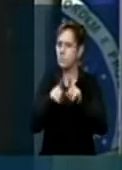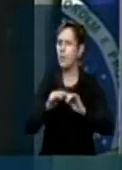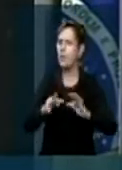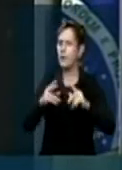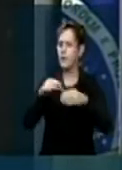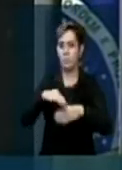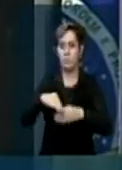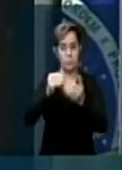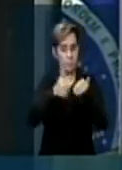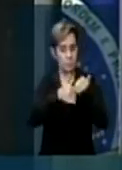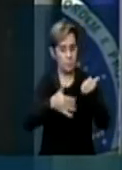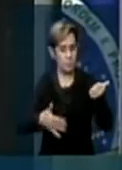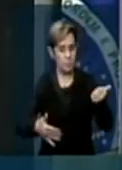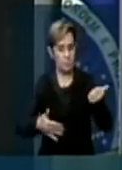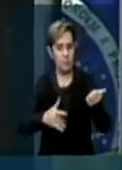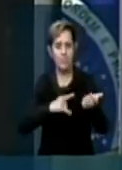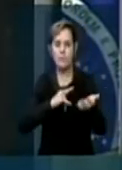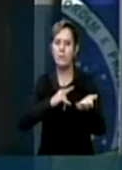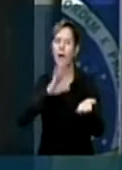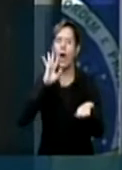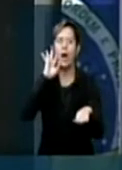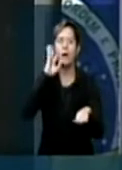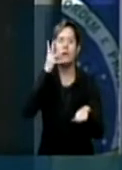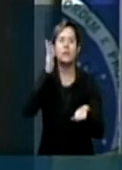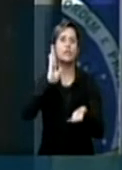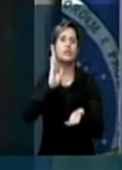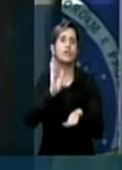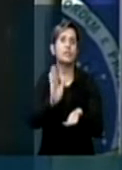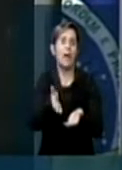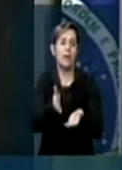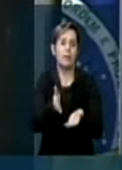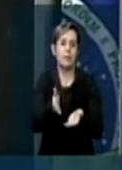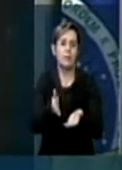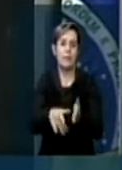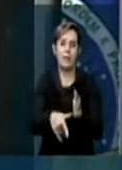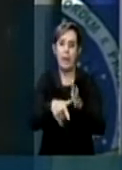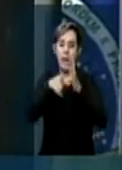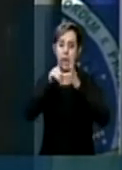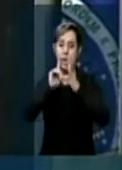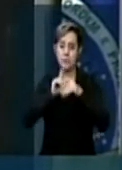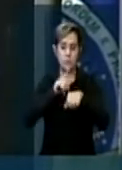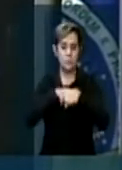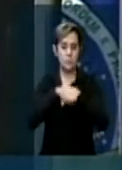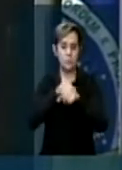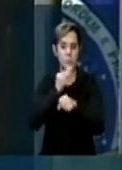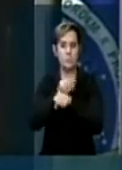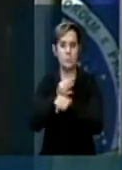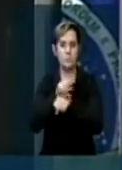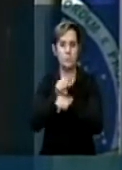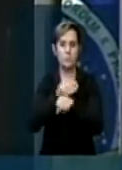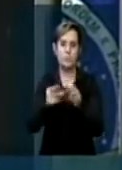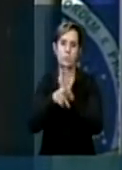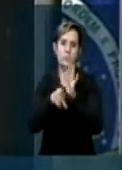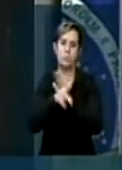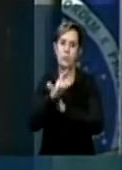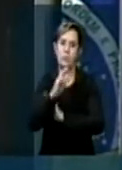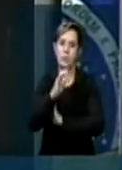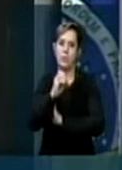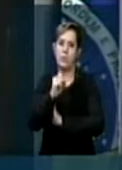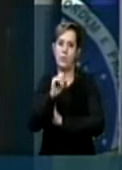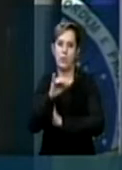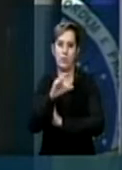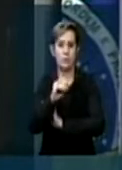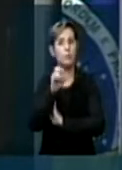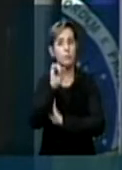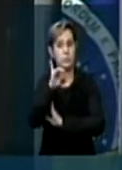diretora, tem uma decisão já, antes do recesso se tome providência. Se for projeto de lei,